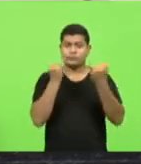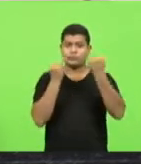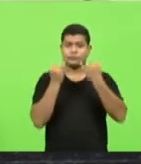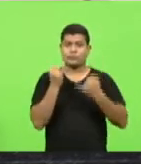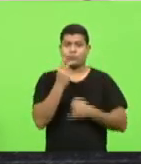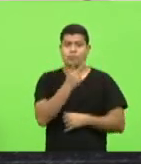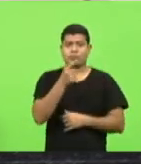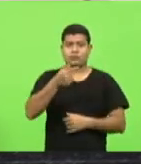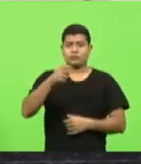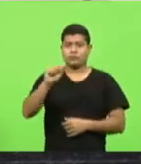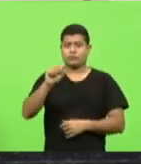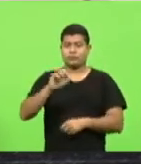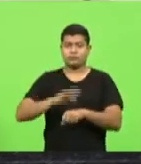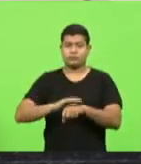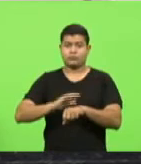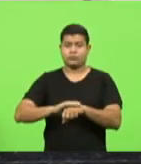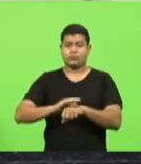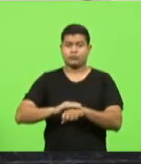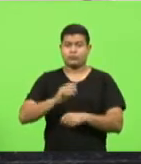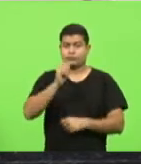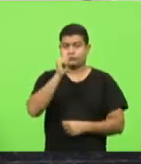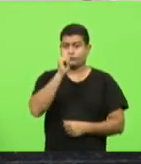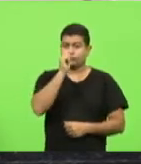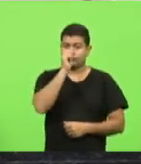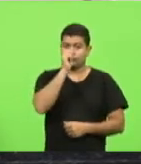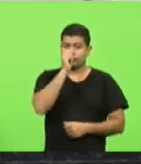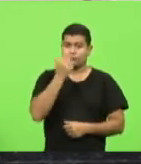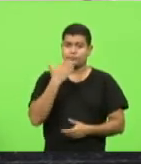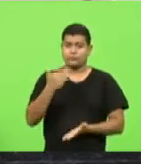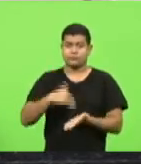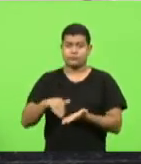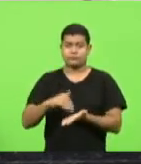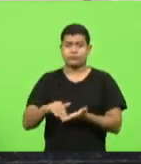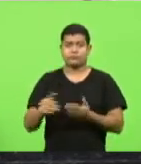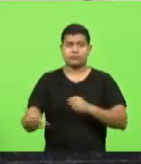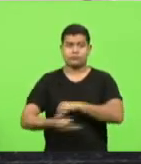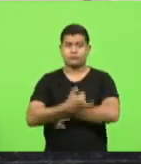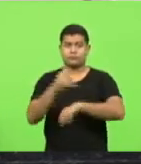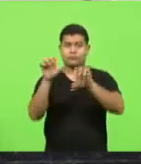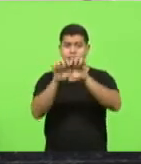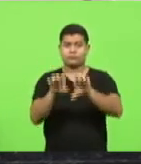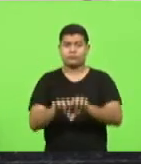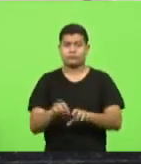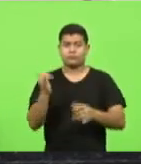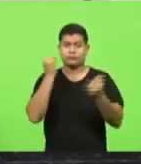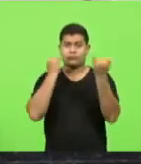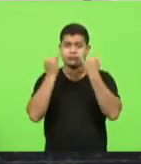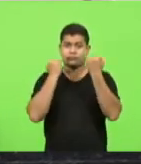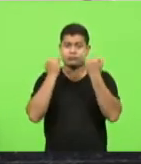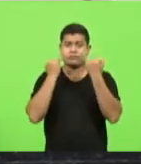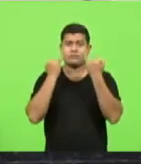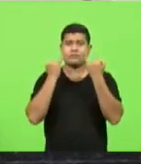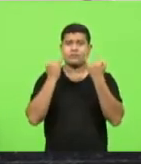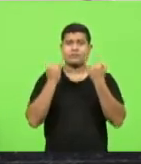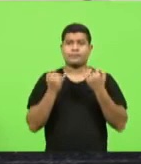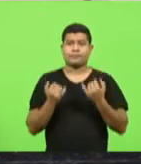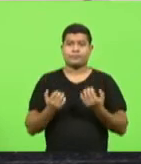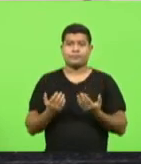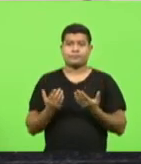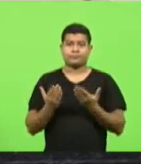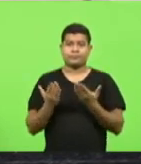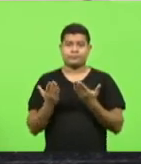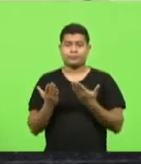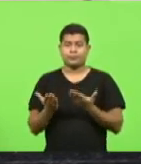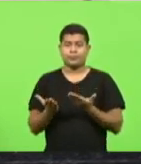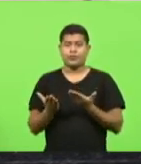278 deputado João Amin solicita ao secretário do estado da infraestrutura informações acerca dos motivos que